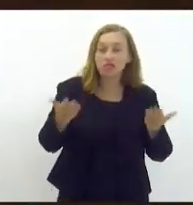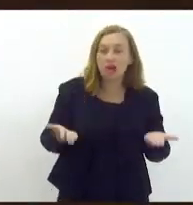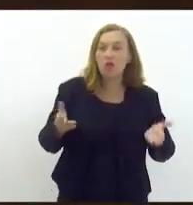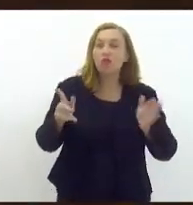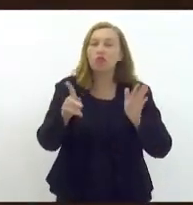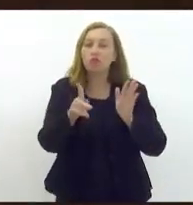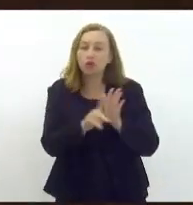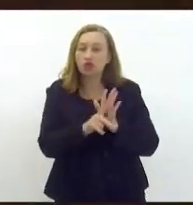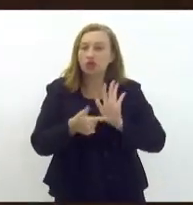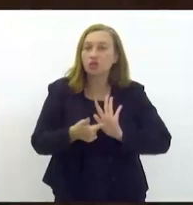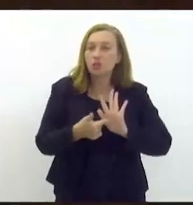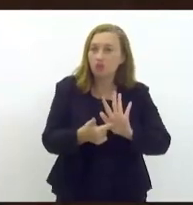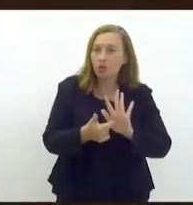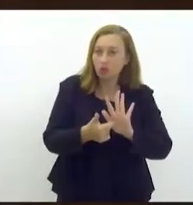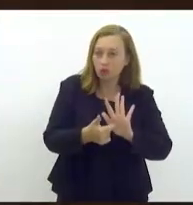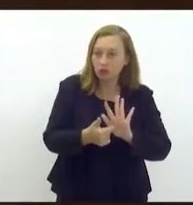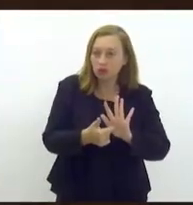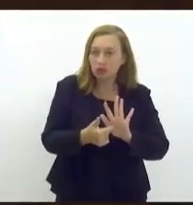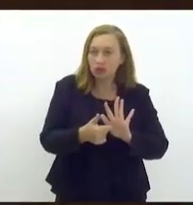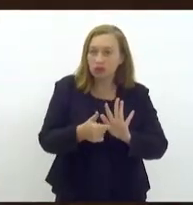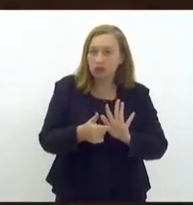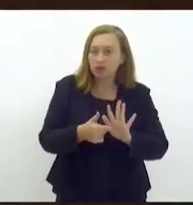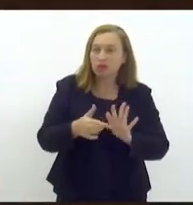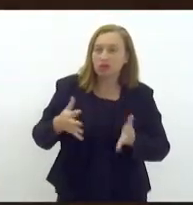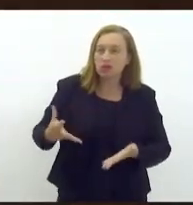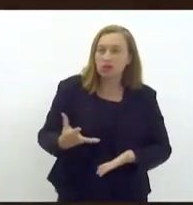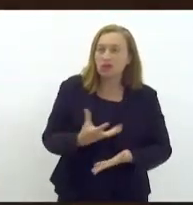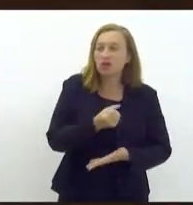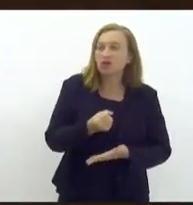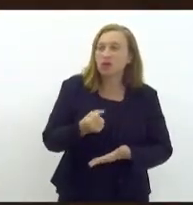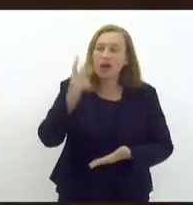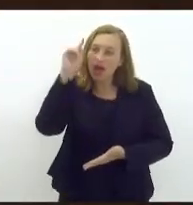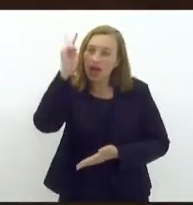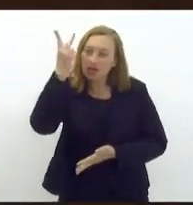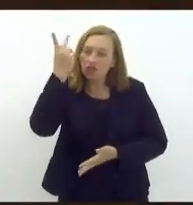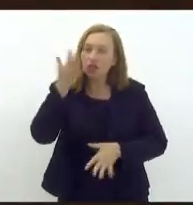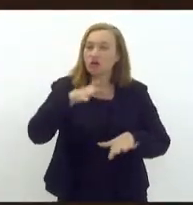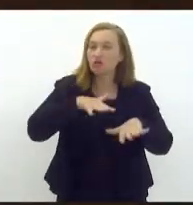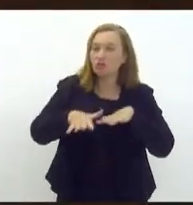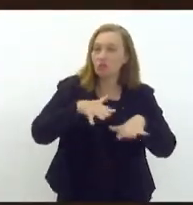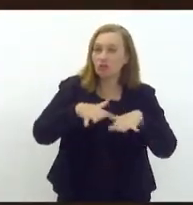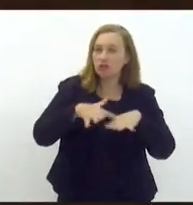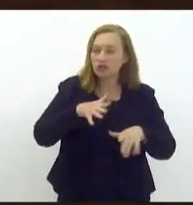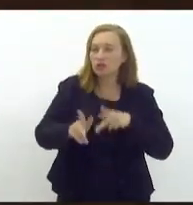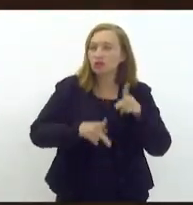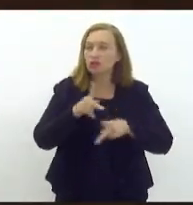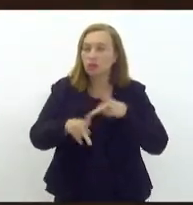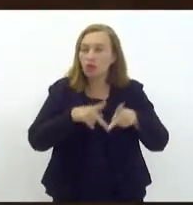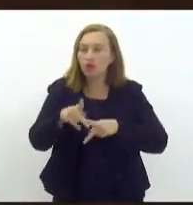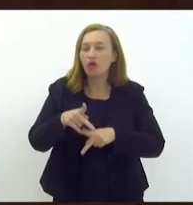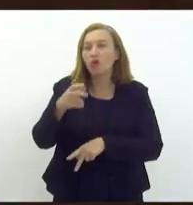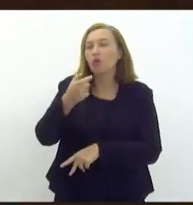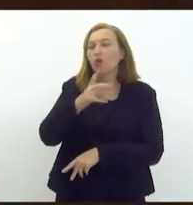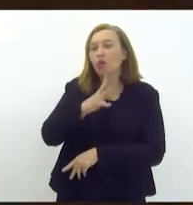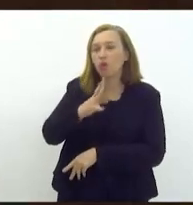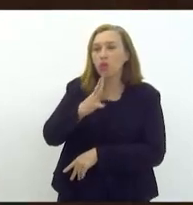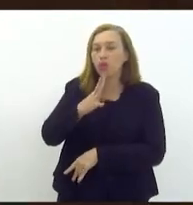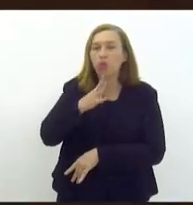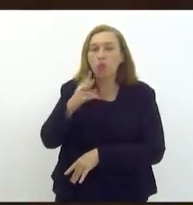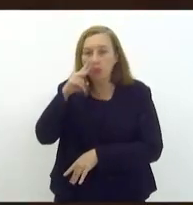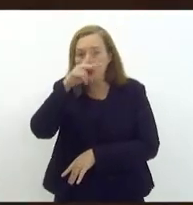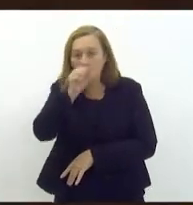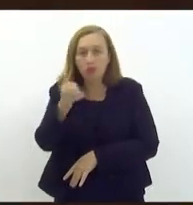projeto demonstra recuperando a história da mobilização popular e reconhecendo a força e a